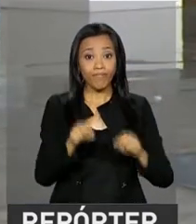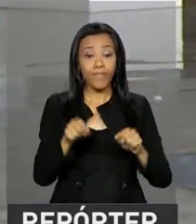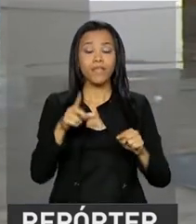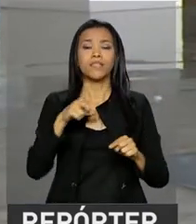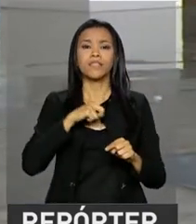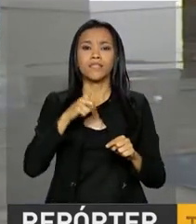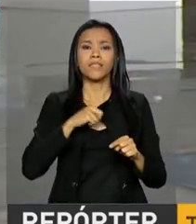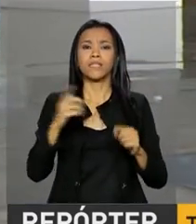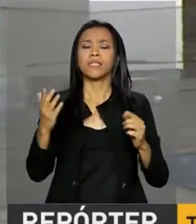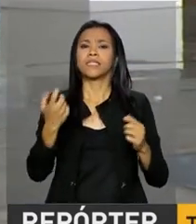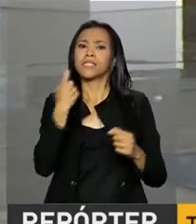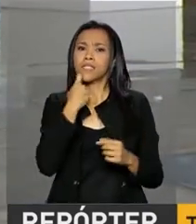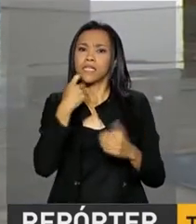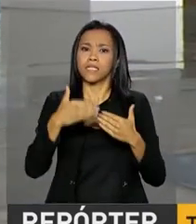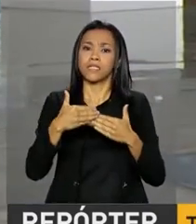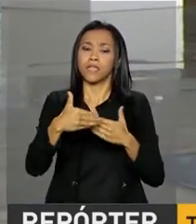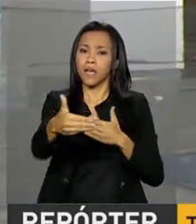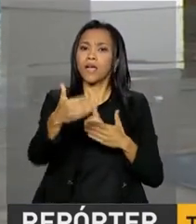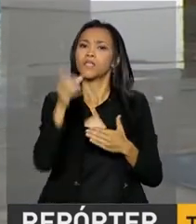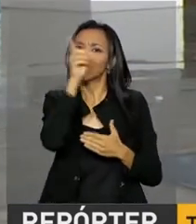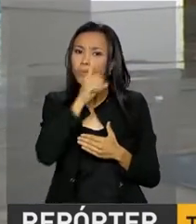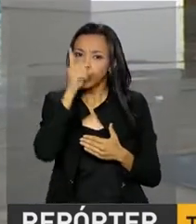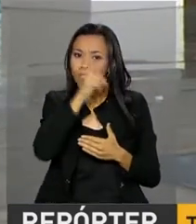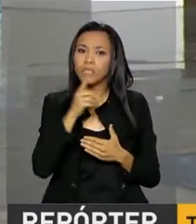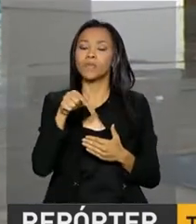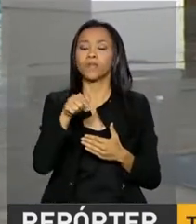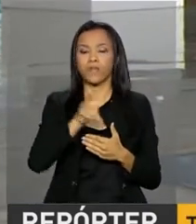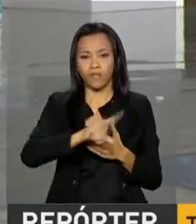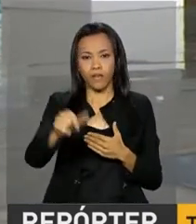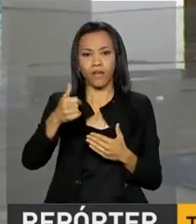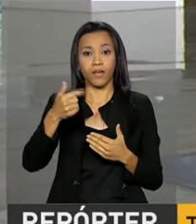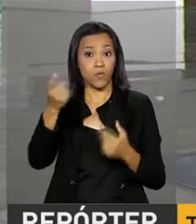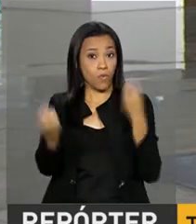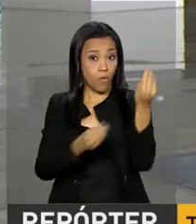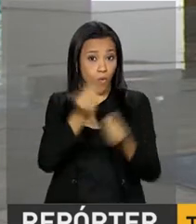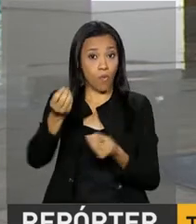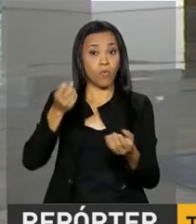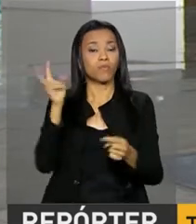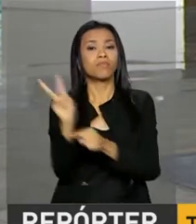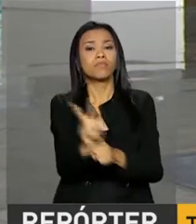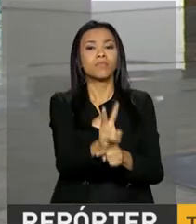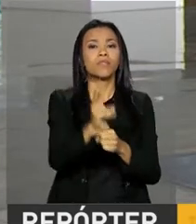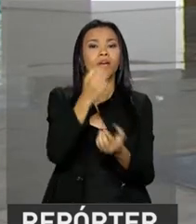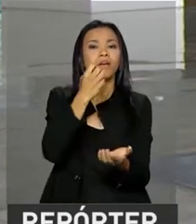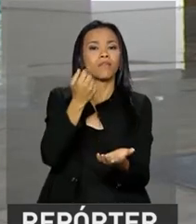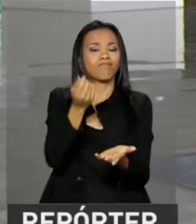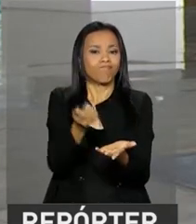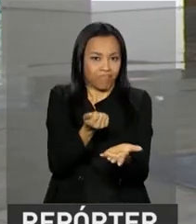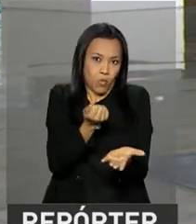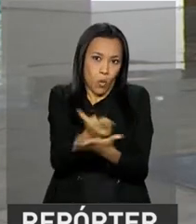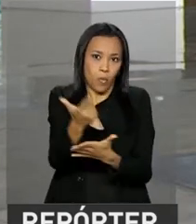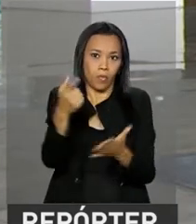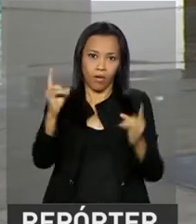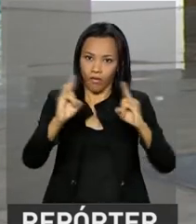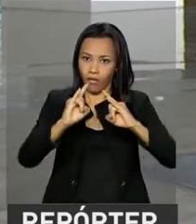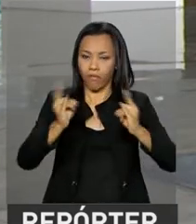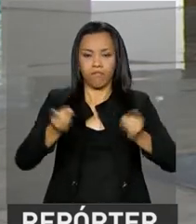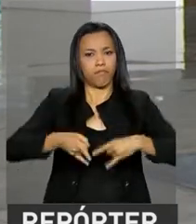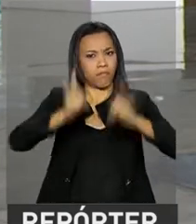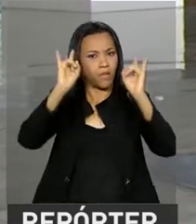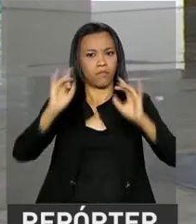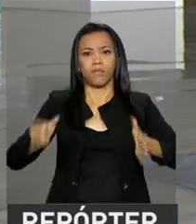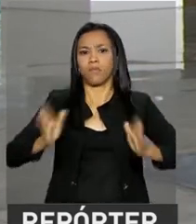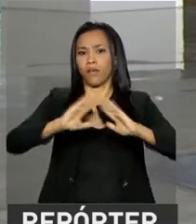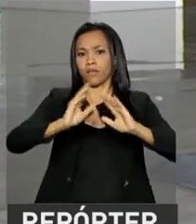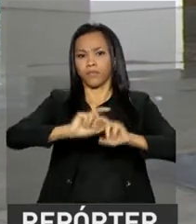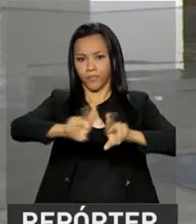entre sexta-feira e domingo e vai possibilitar aos compradores o financiamento dos imóveis. A Caixa oferece nesta 13ª edição